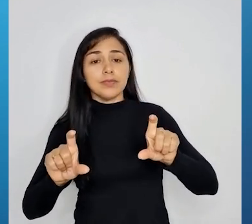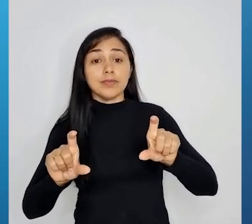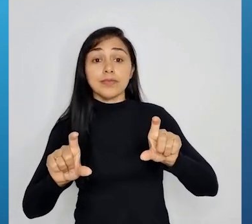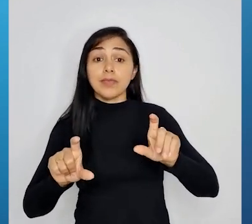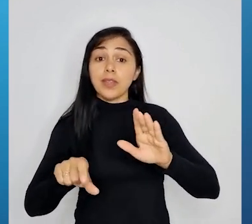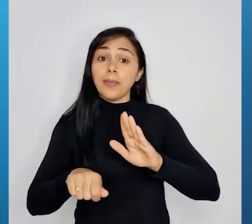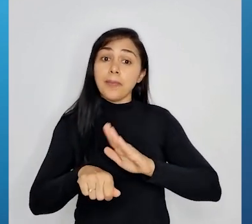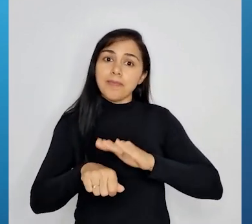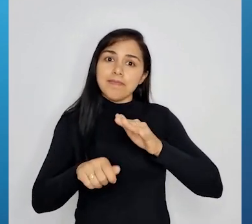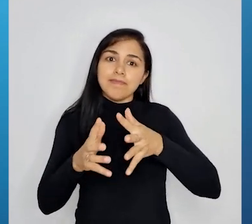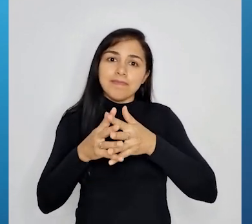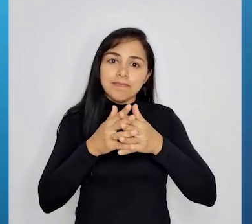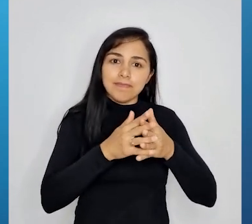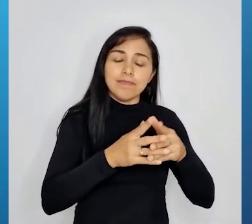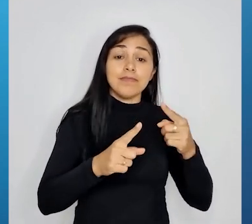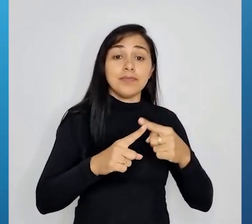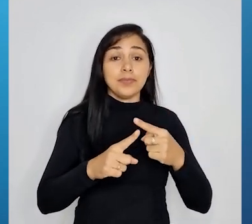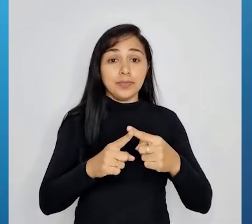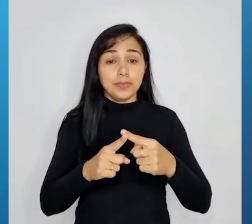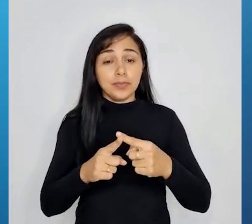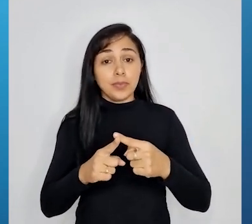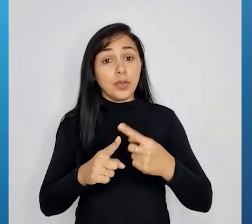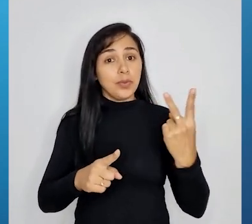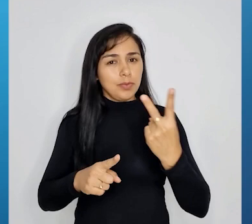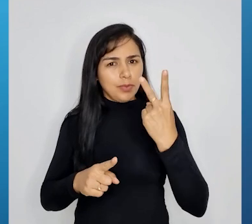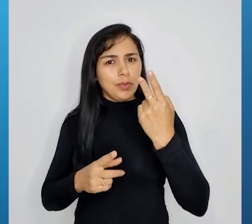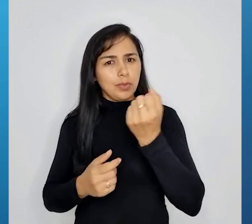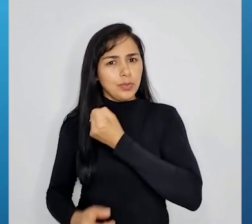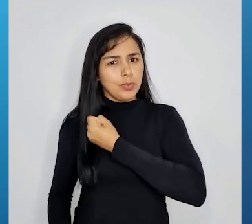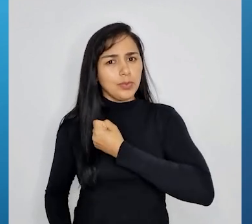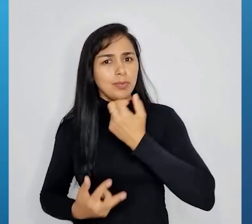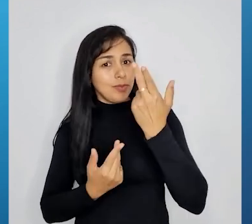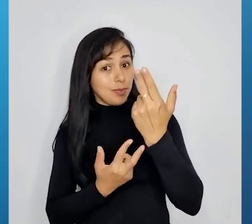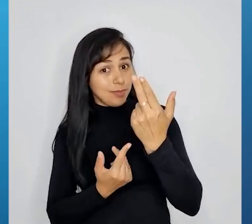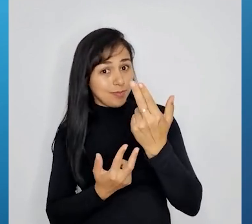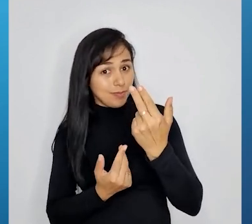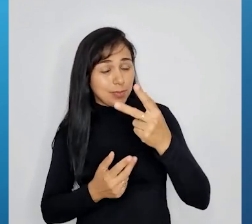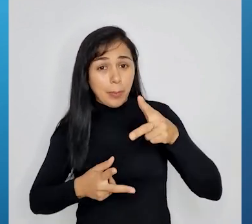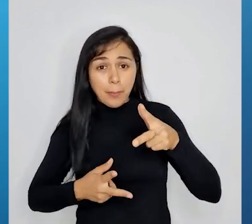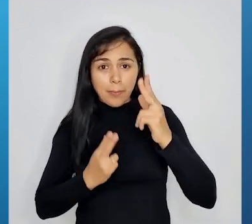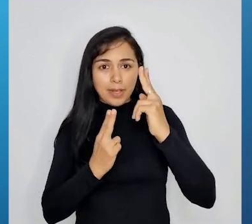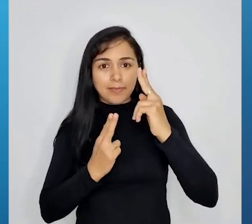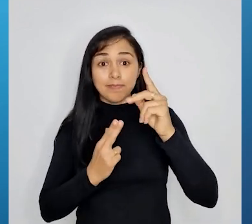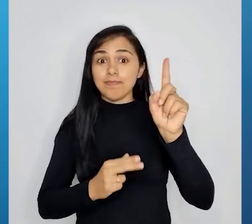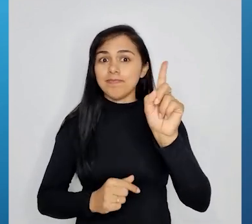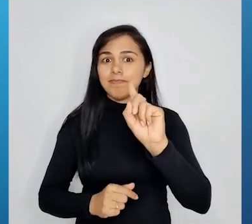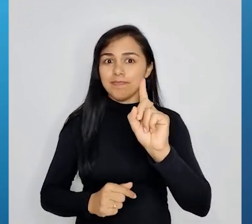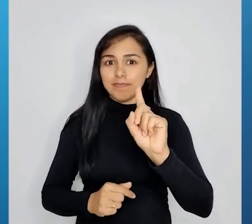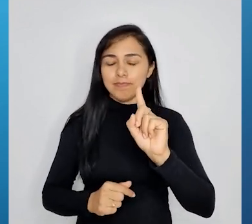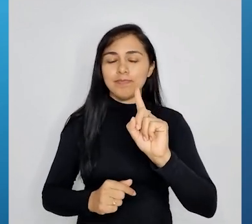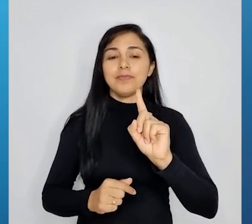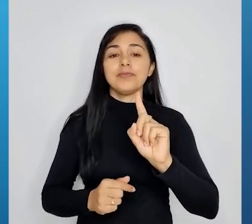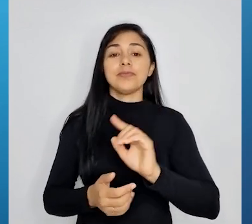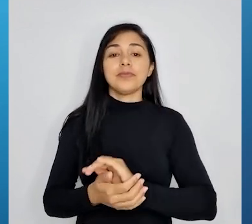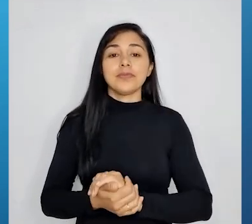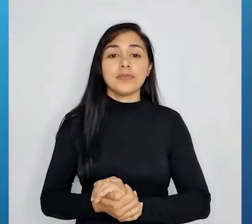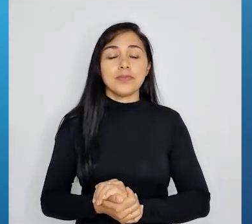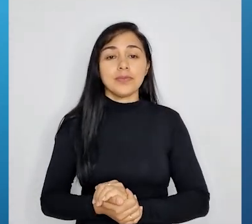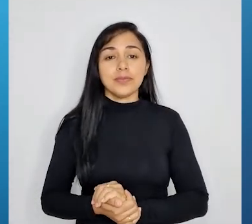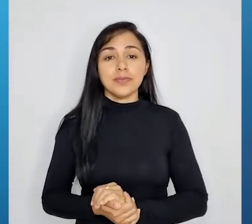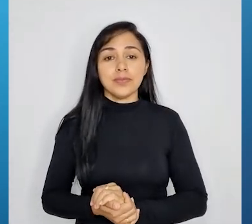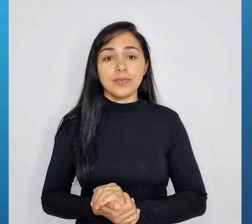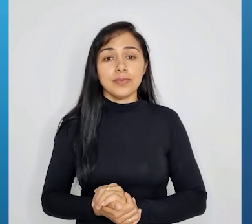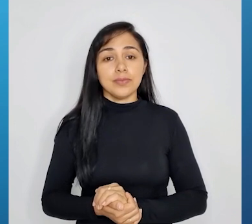a gente porque ele não deixou valores que a gente já pode diretamente, digamos assim,